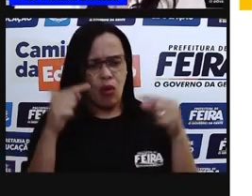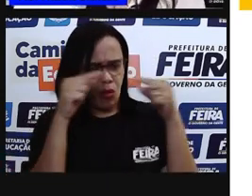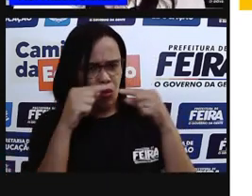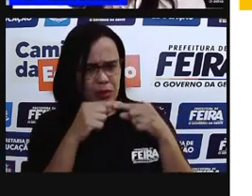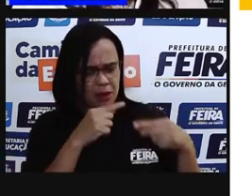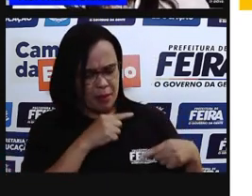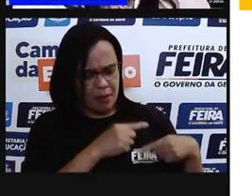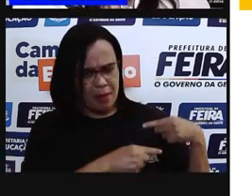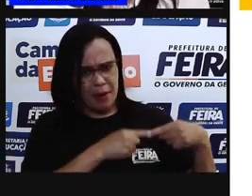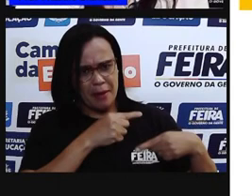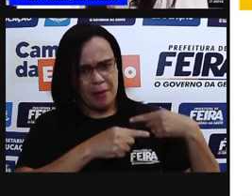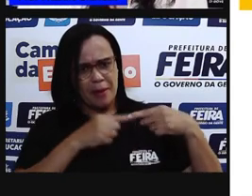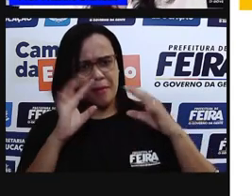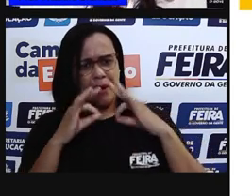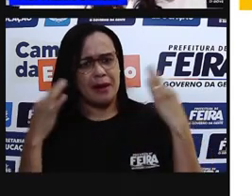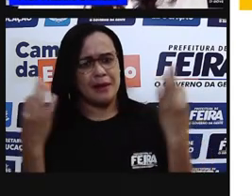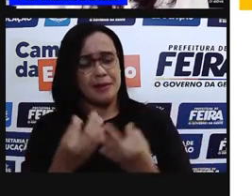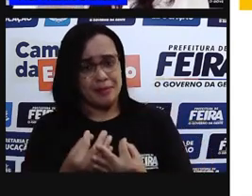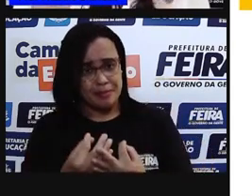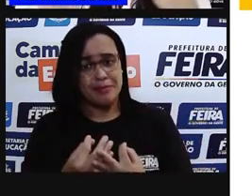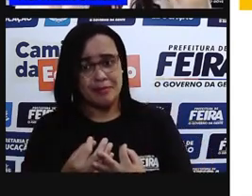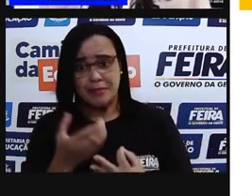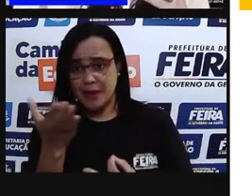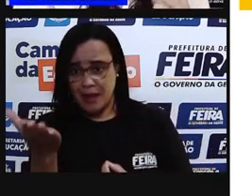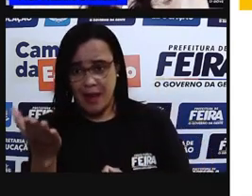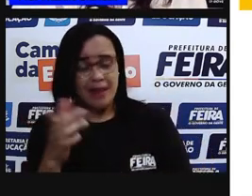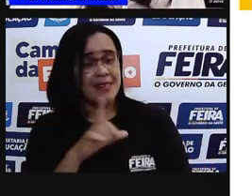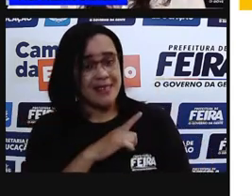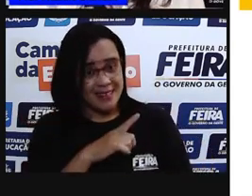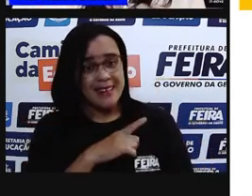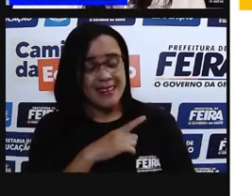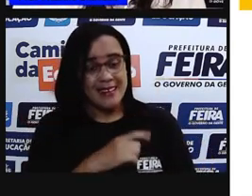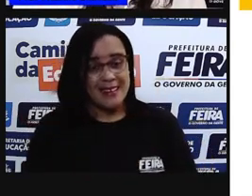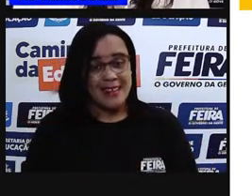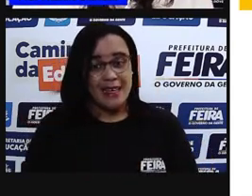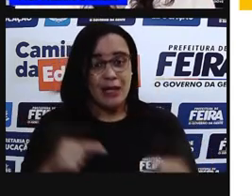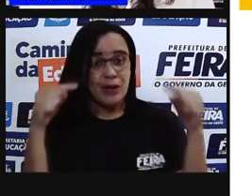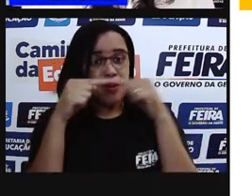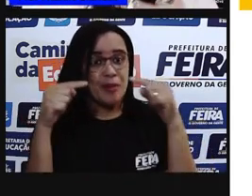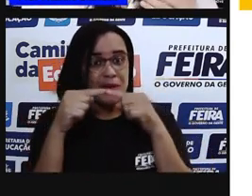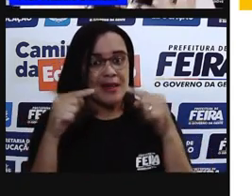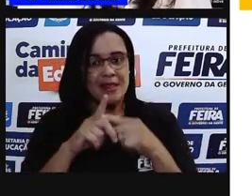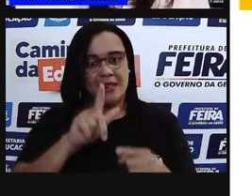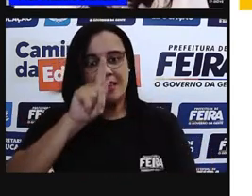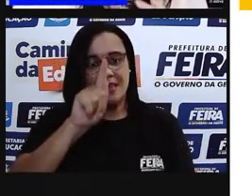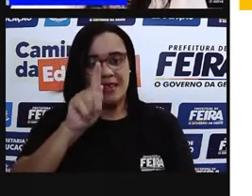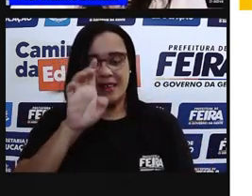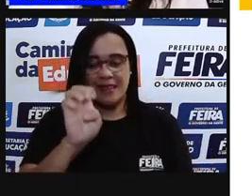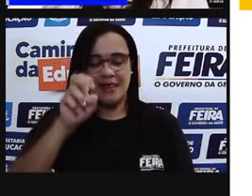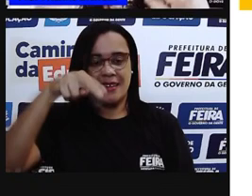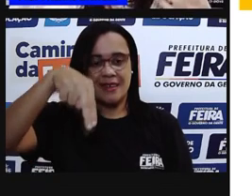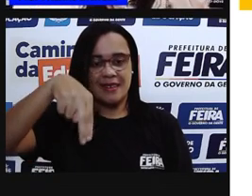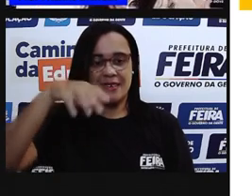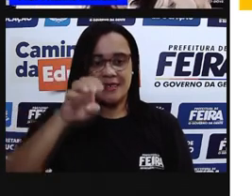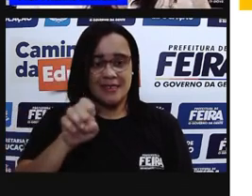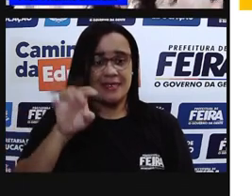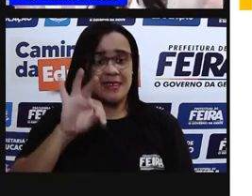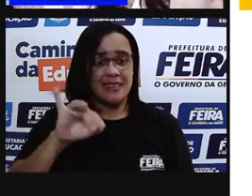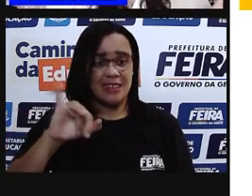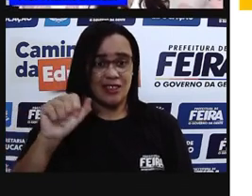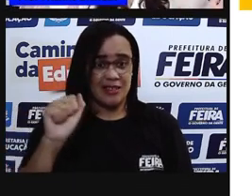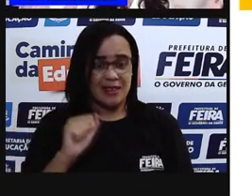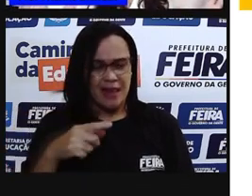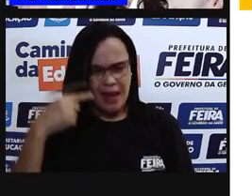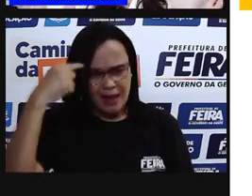é a nossa herança genética. Porque lembra que a gente falou das informações? Que essas informações, elas vão sendo passadas.